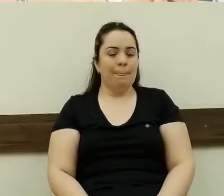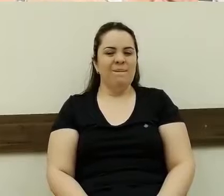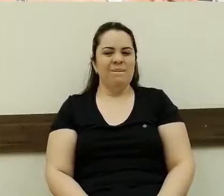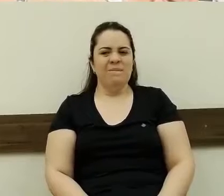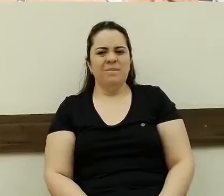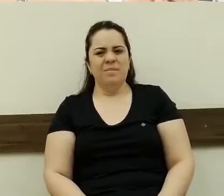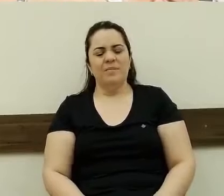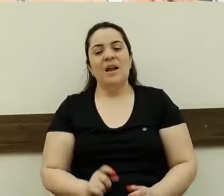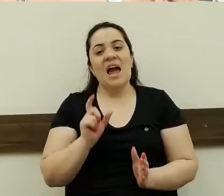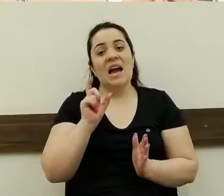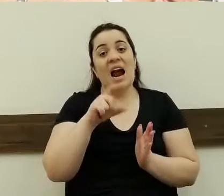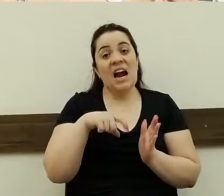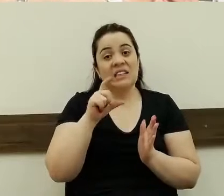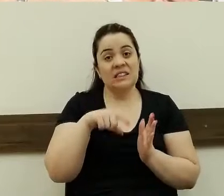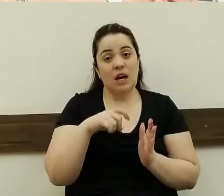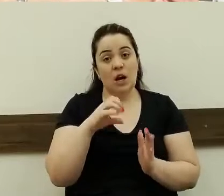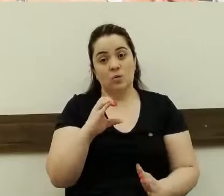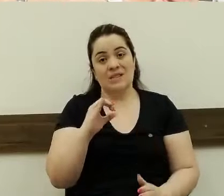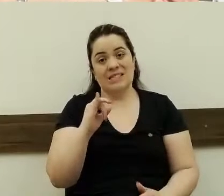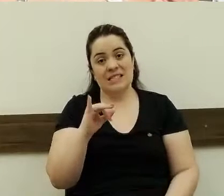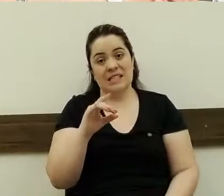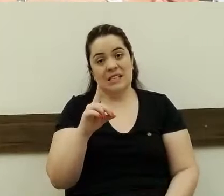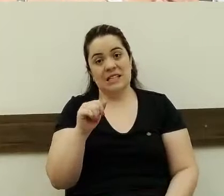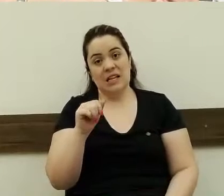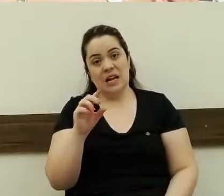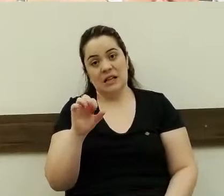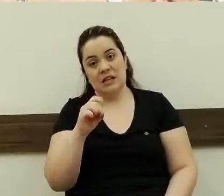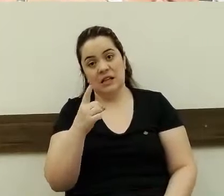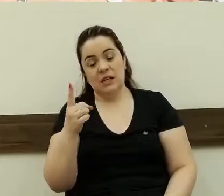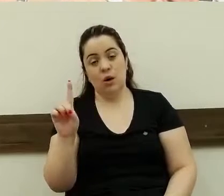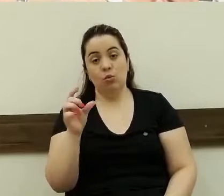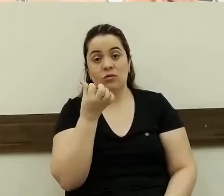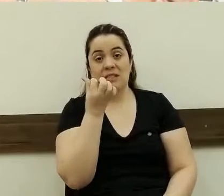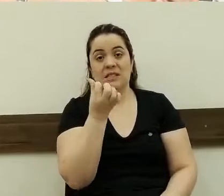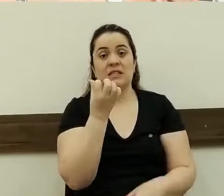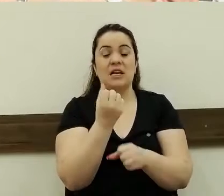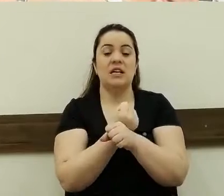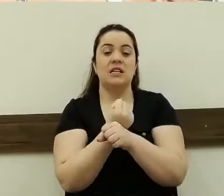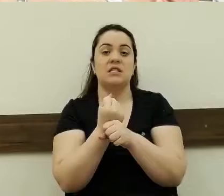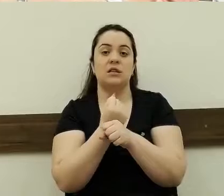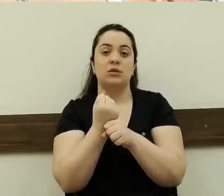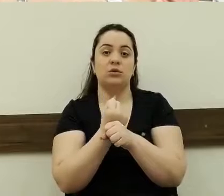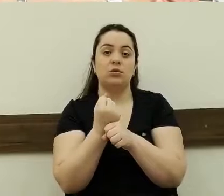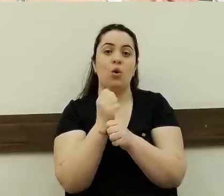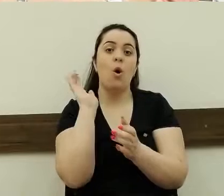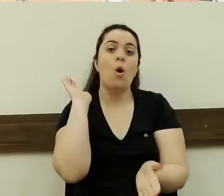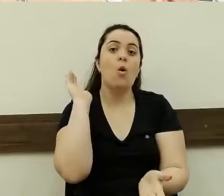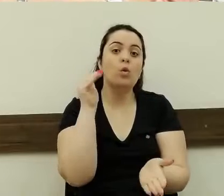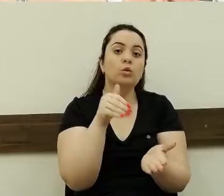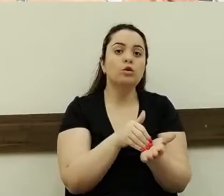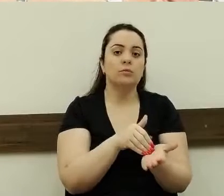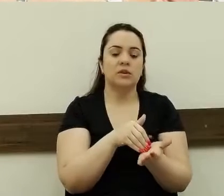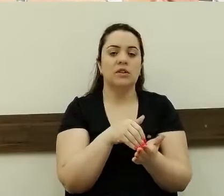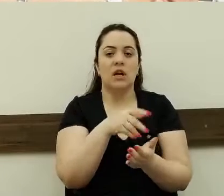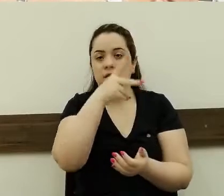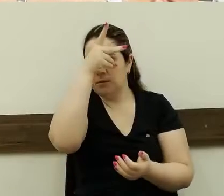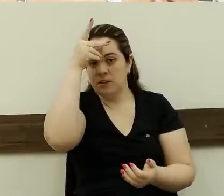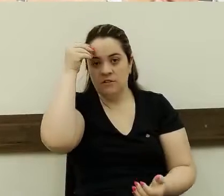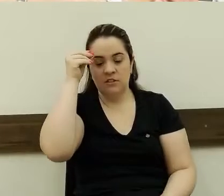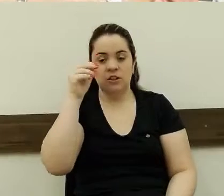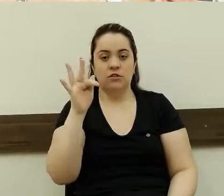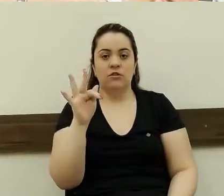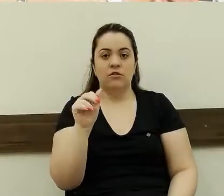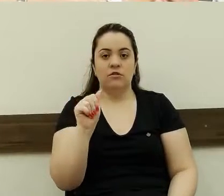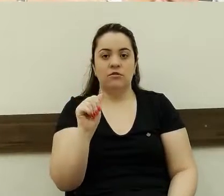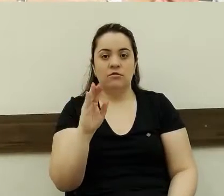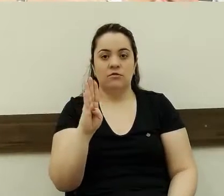cidadão já está há seis anos. Isso foi no último mandato do prefeito Fabián, foi comprada essa